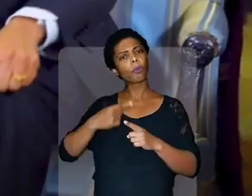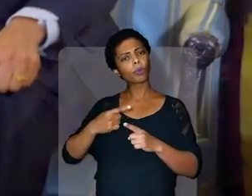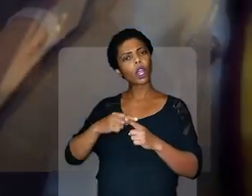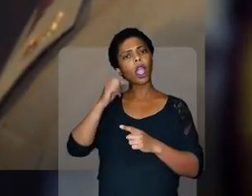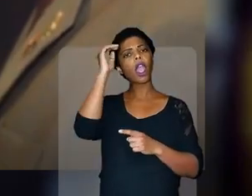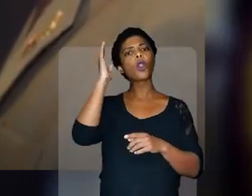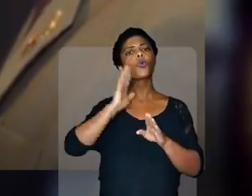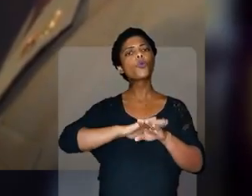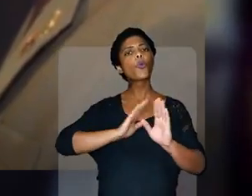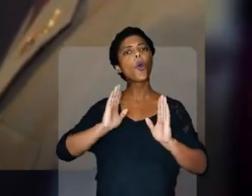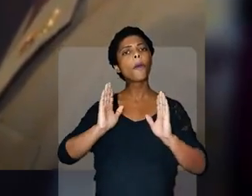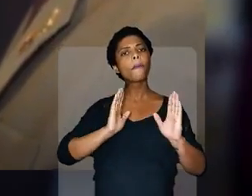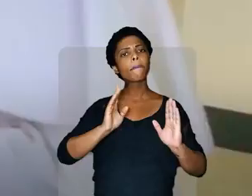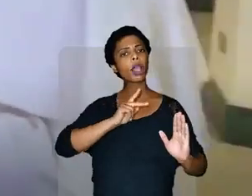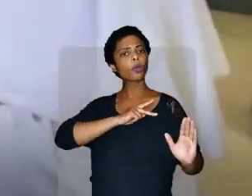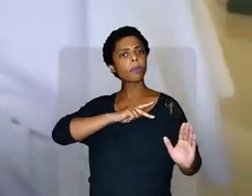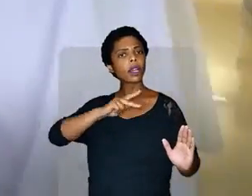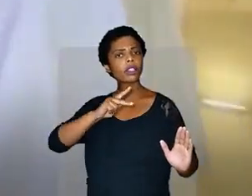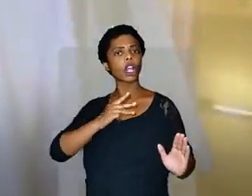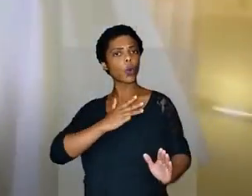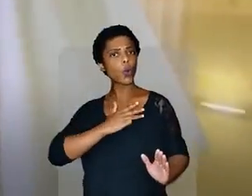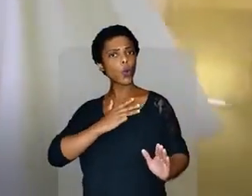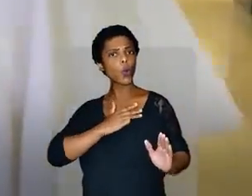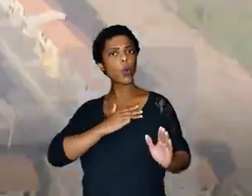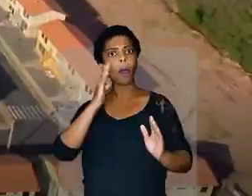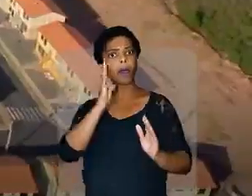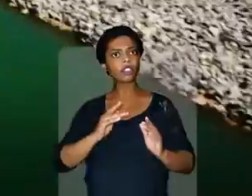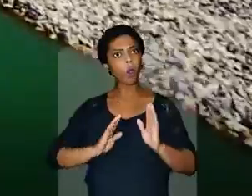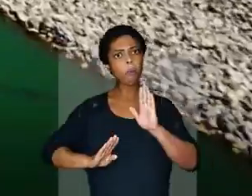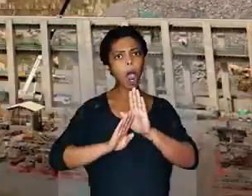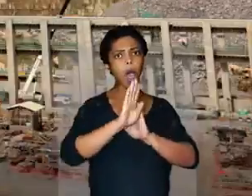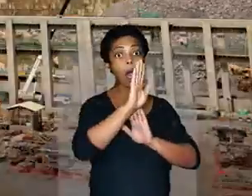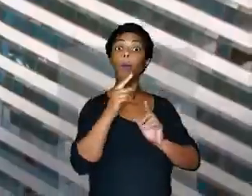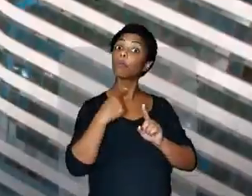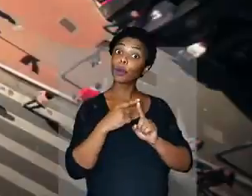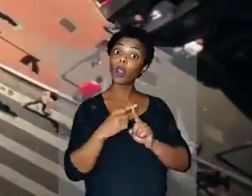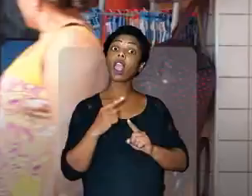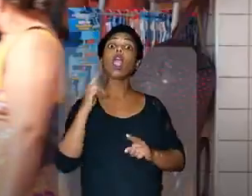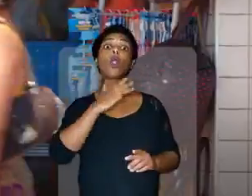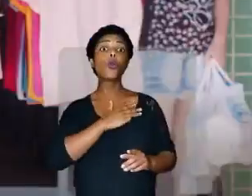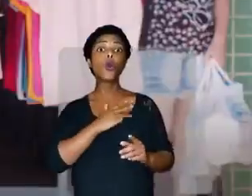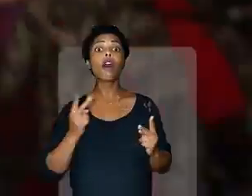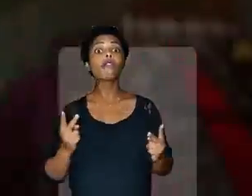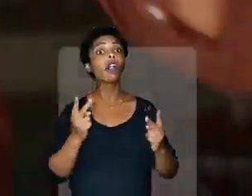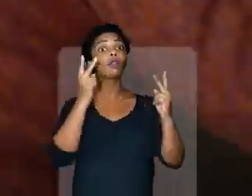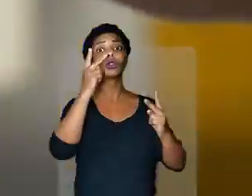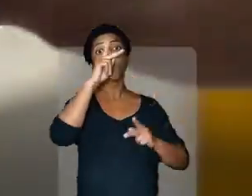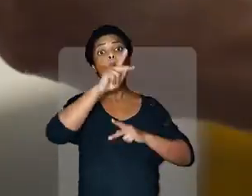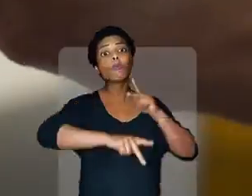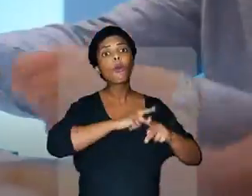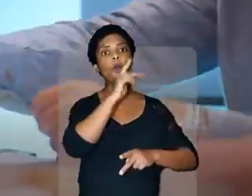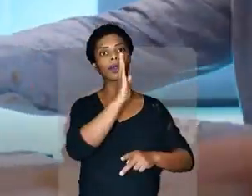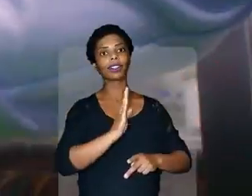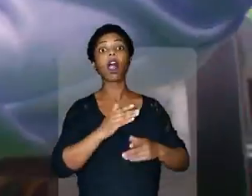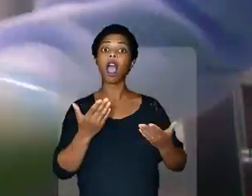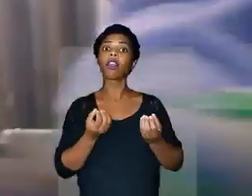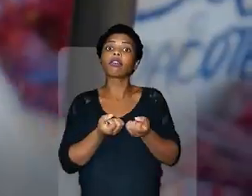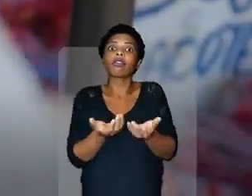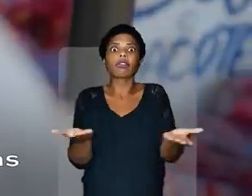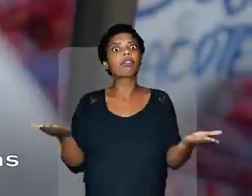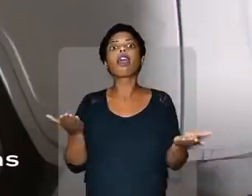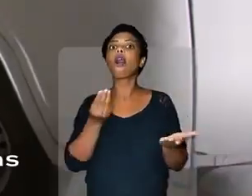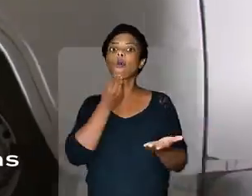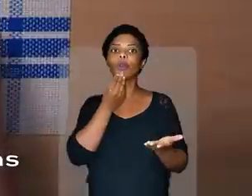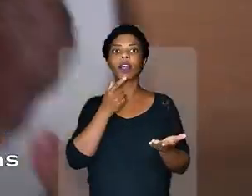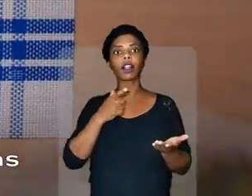Sabe por que o Brasil cresceu tanto no tempo do Lula? Porque Lula valorizou os brasileiros e isso abriu oportunidades.